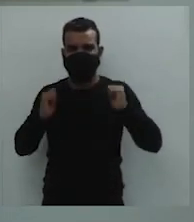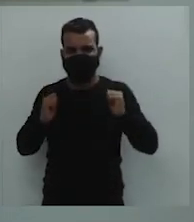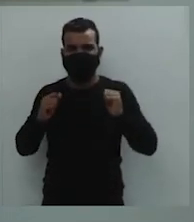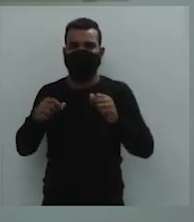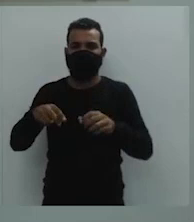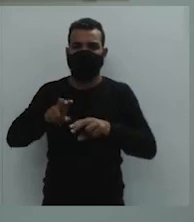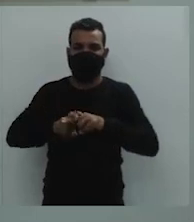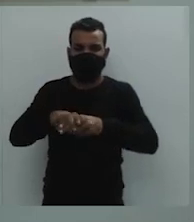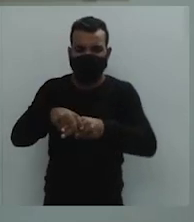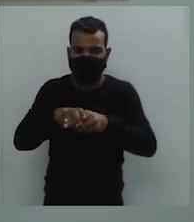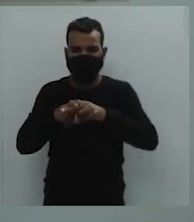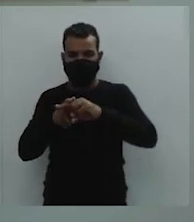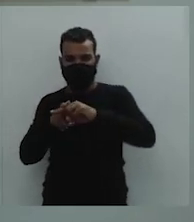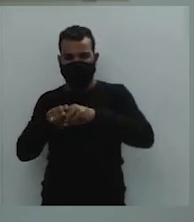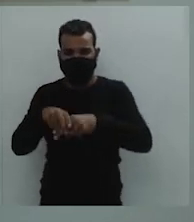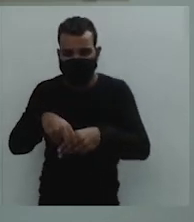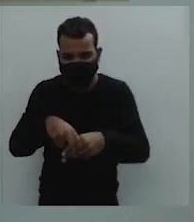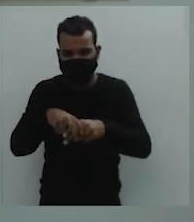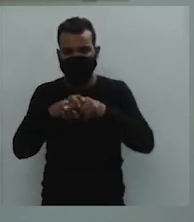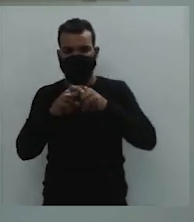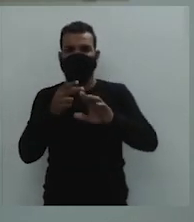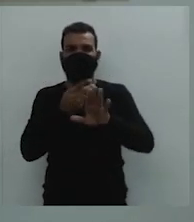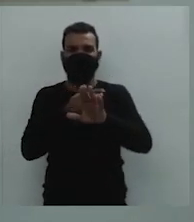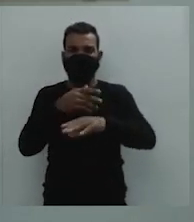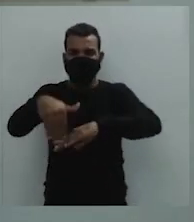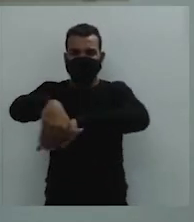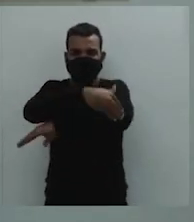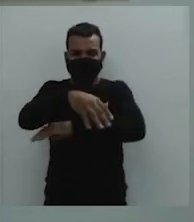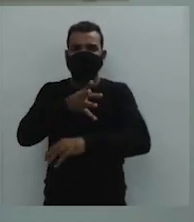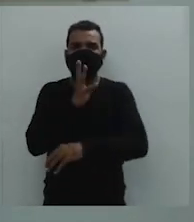balanço, espelhos,